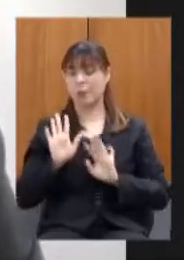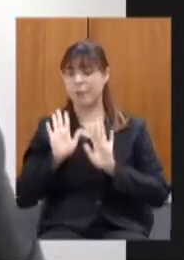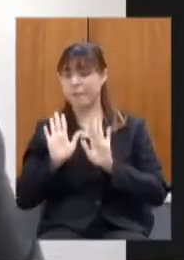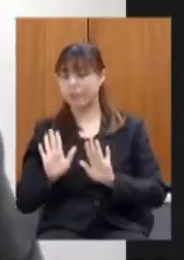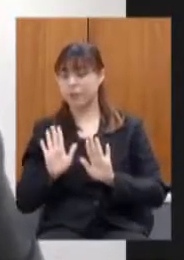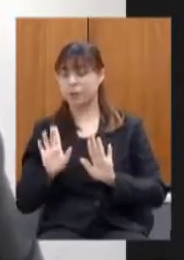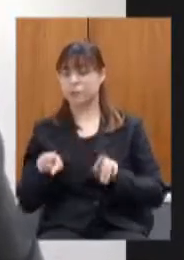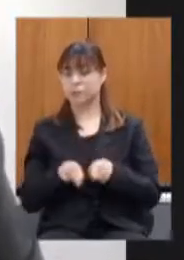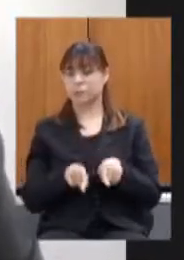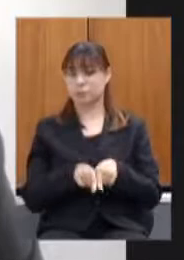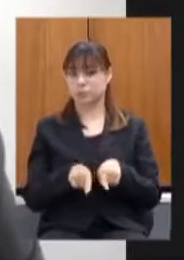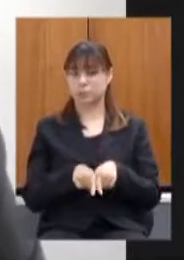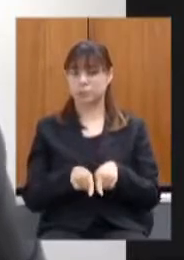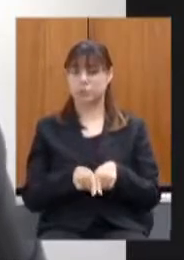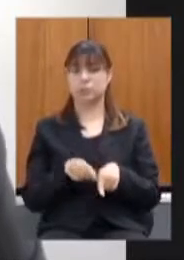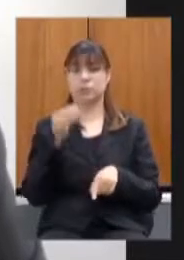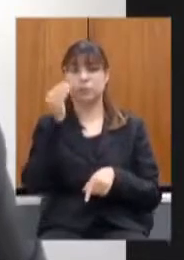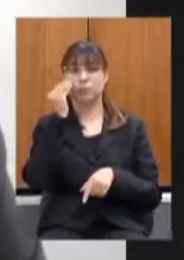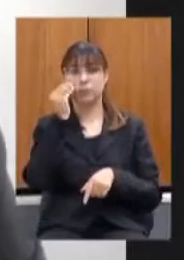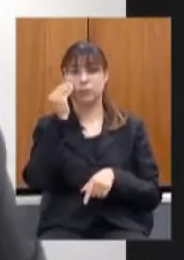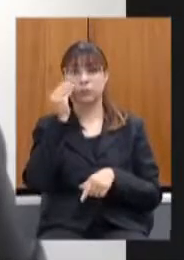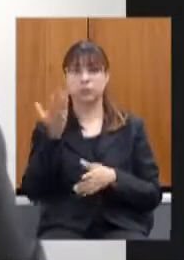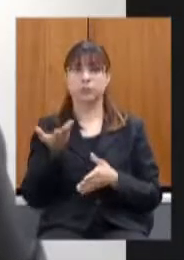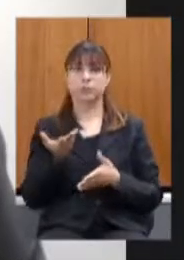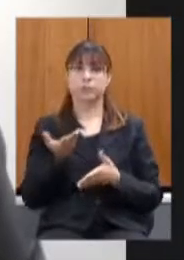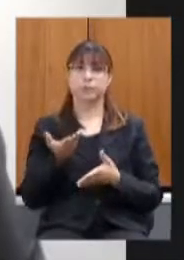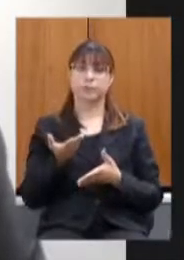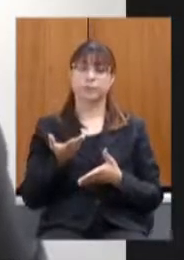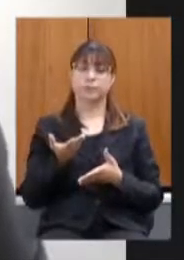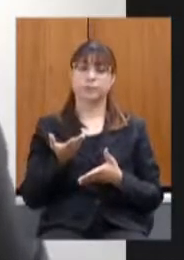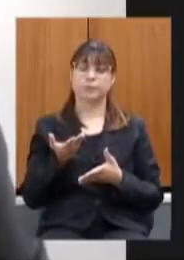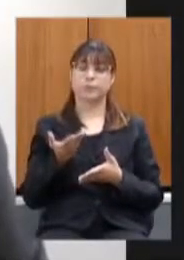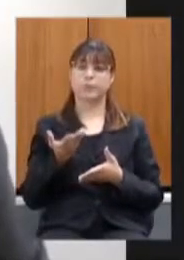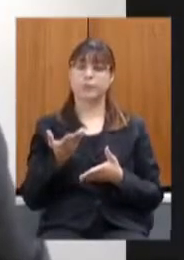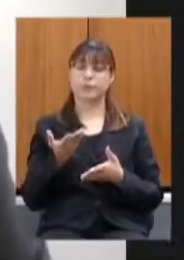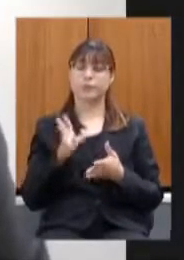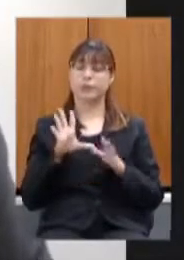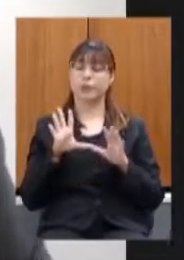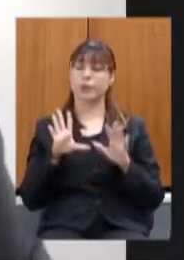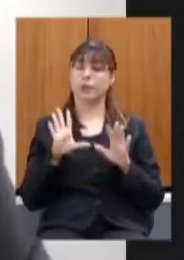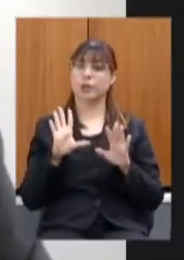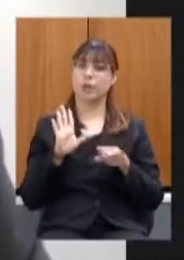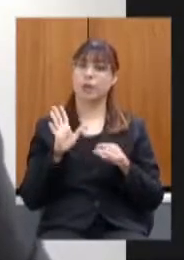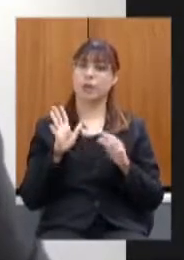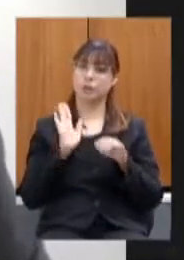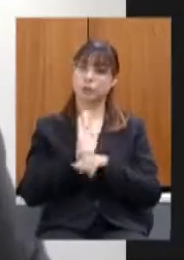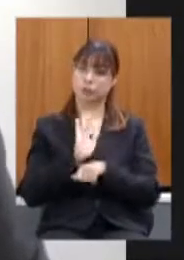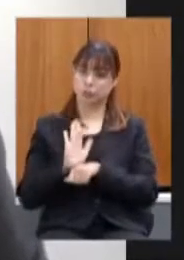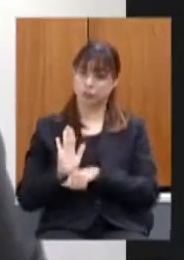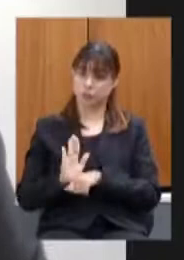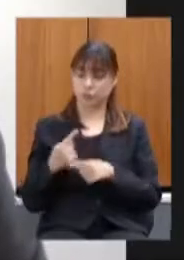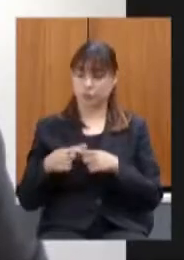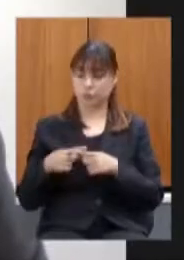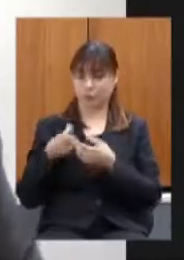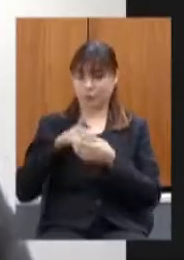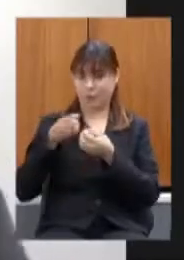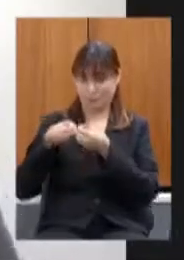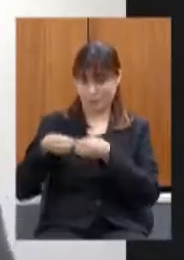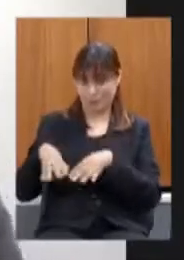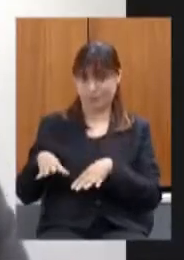como há uma reparação em função de perdas gerais para o Estado econômicas em função